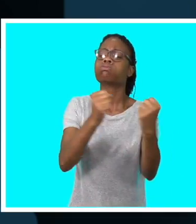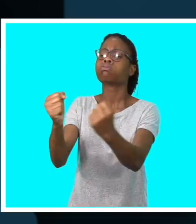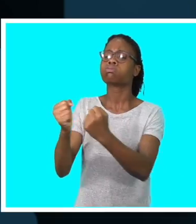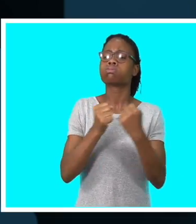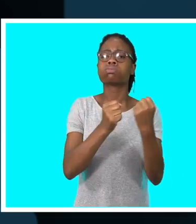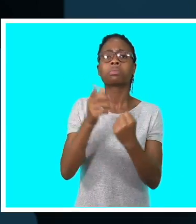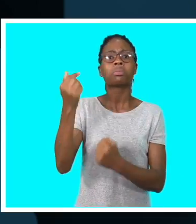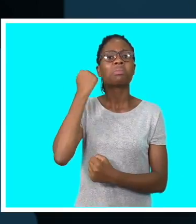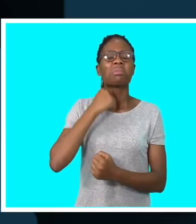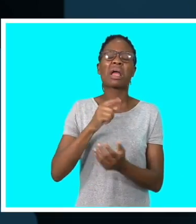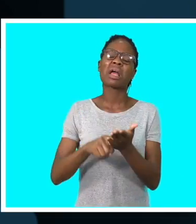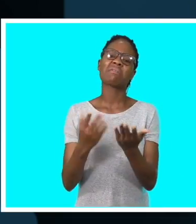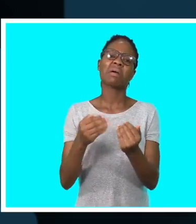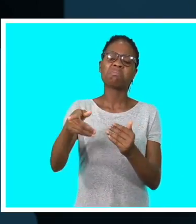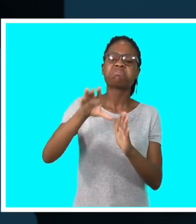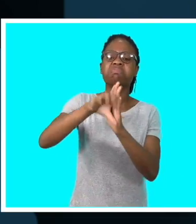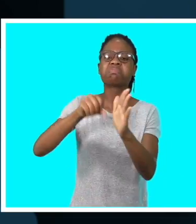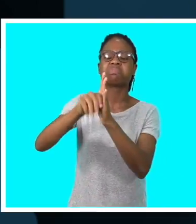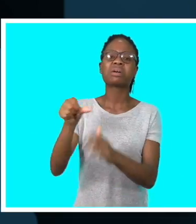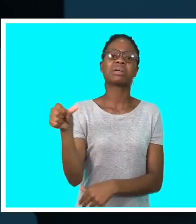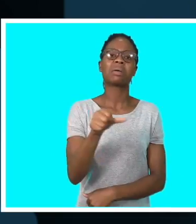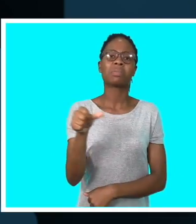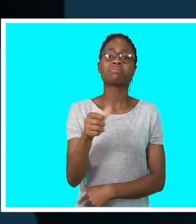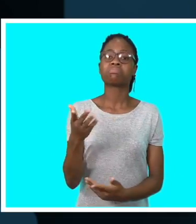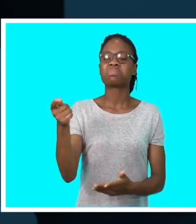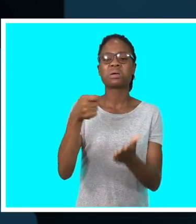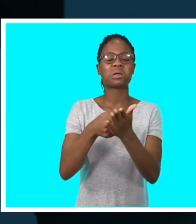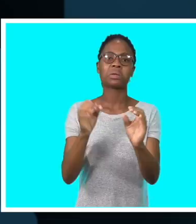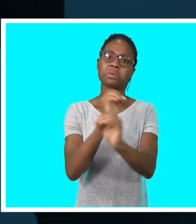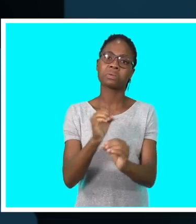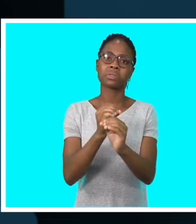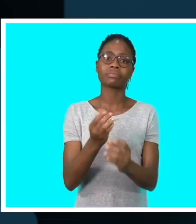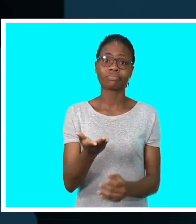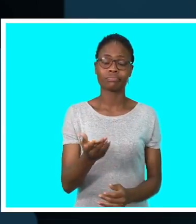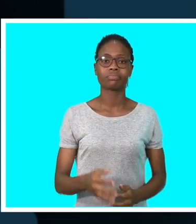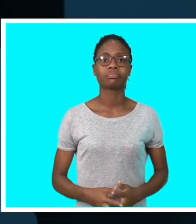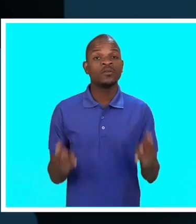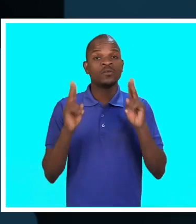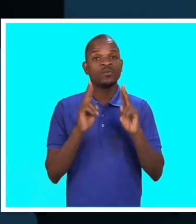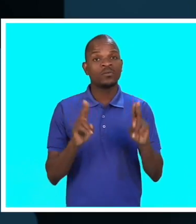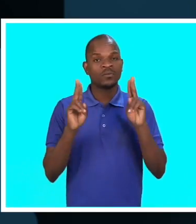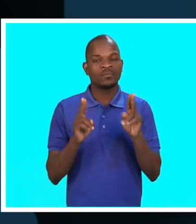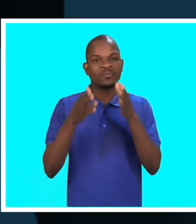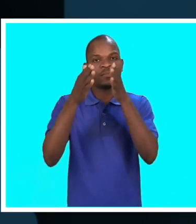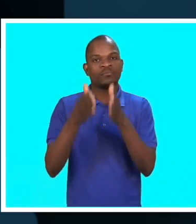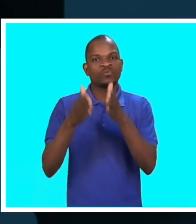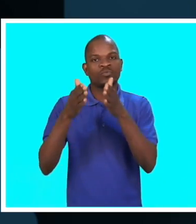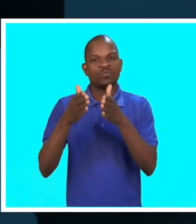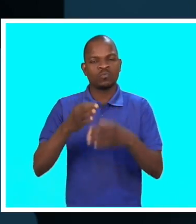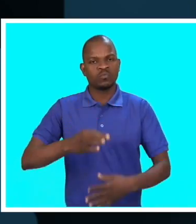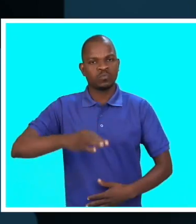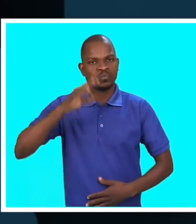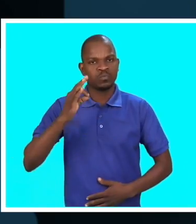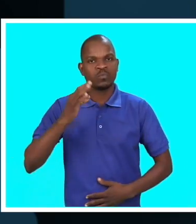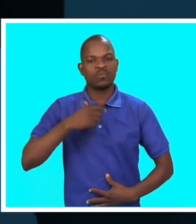solicitam trabalhos de táxi e chegados ao destino simplesmente desaparecem sem pagar a conta. Normalmente, eles são